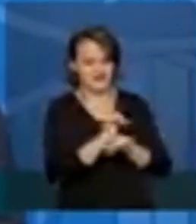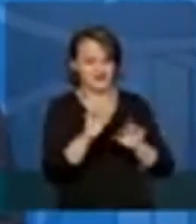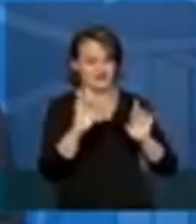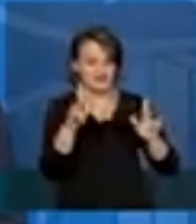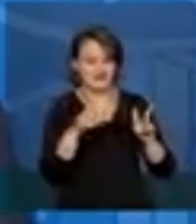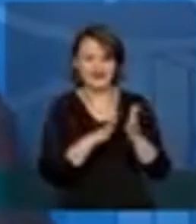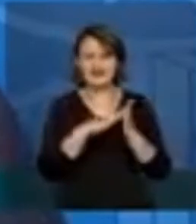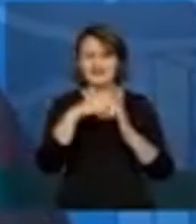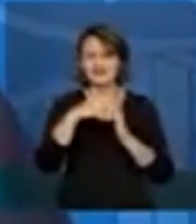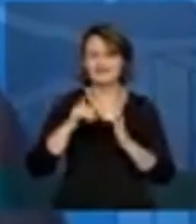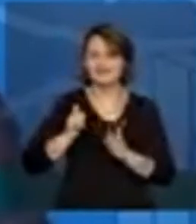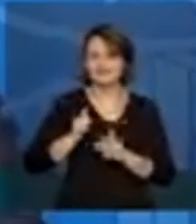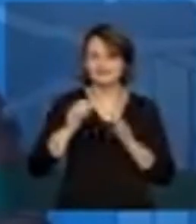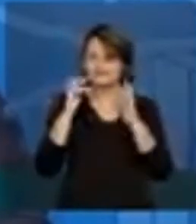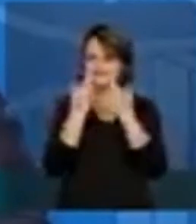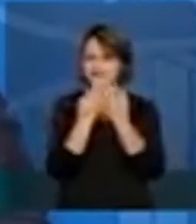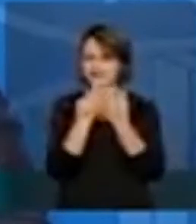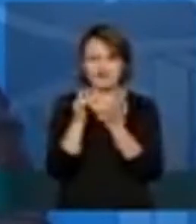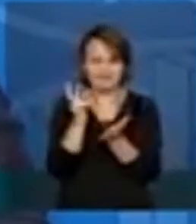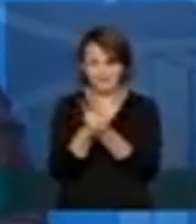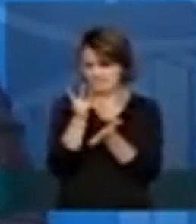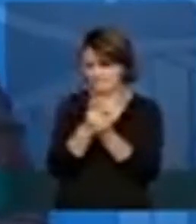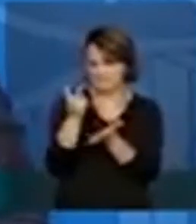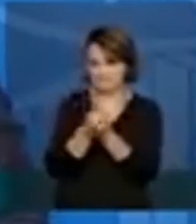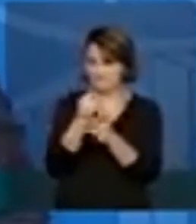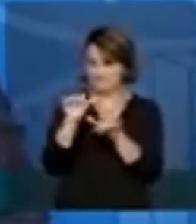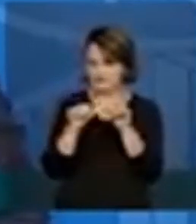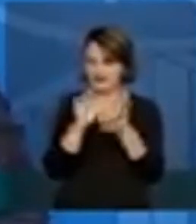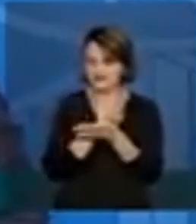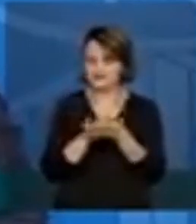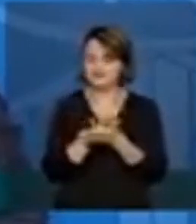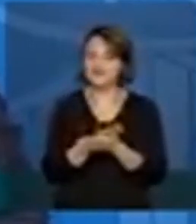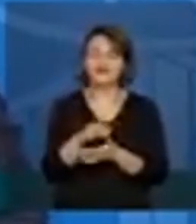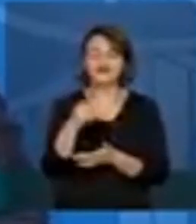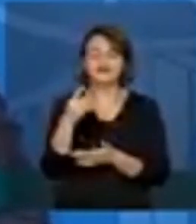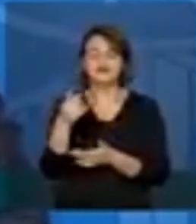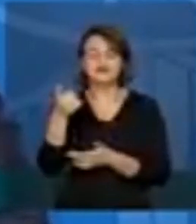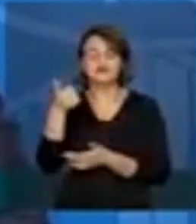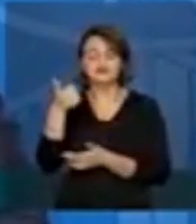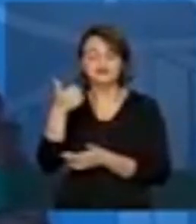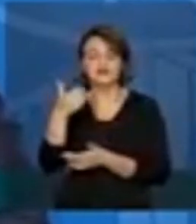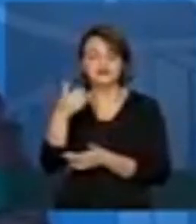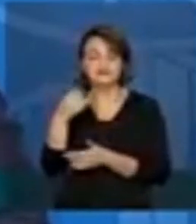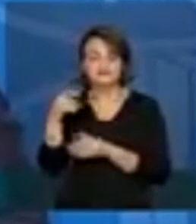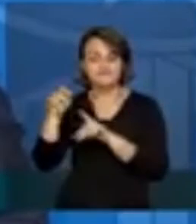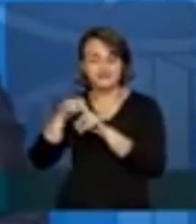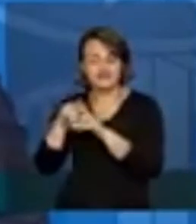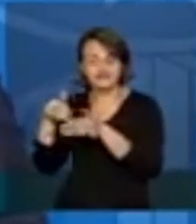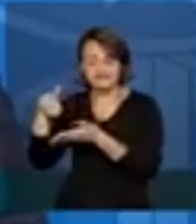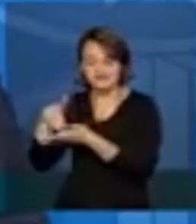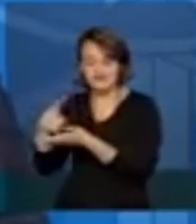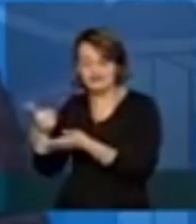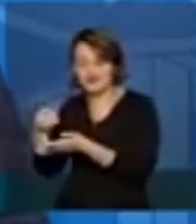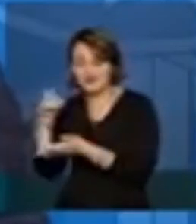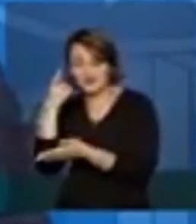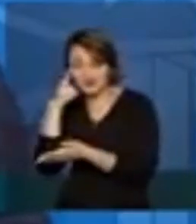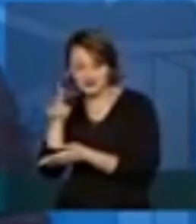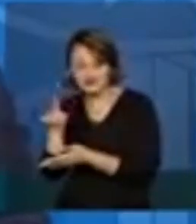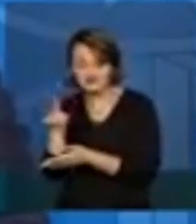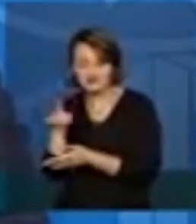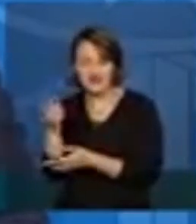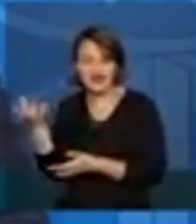Bolsa Família? É o mesmo de sempre. Os dez últimos dias úteis do mês. Recebendo